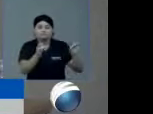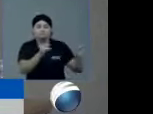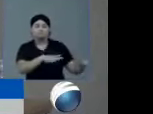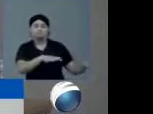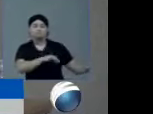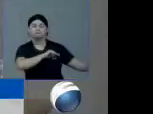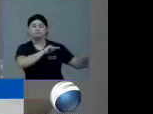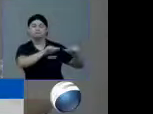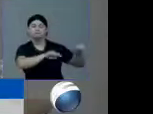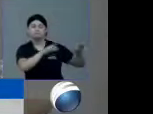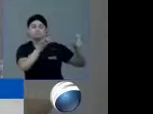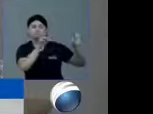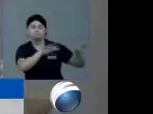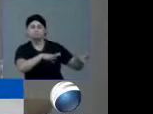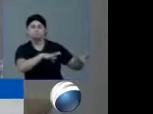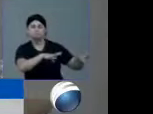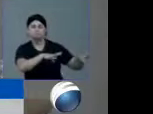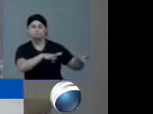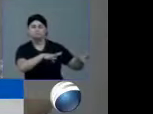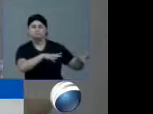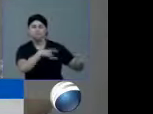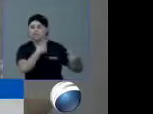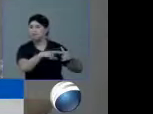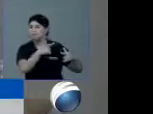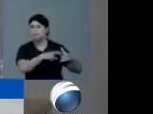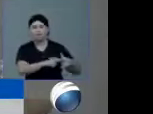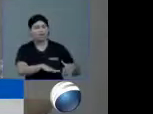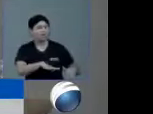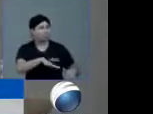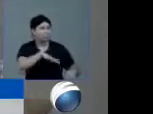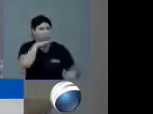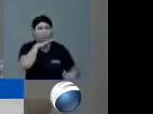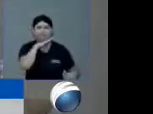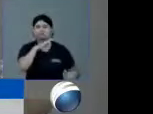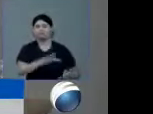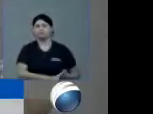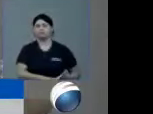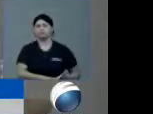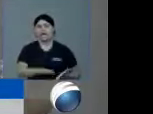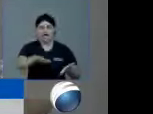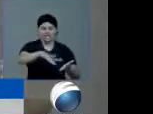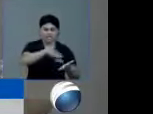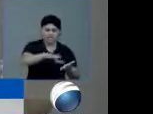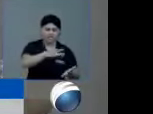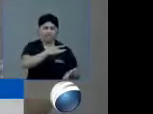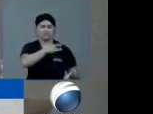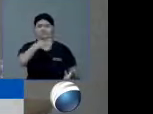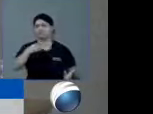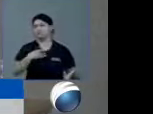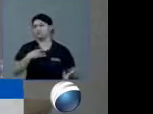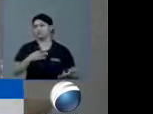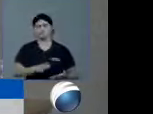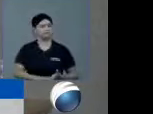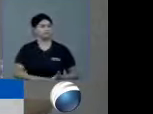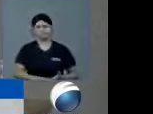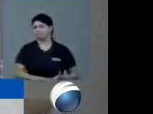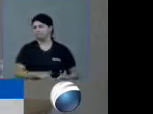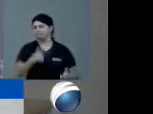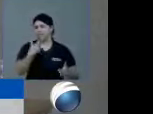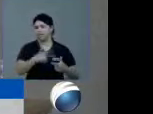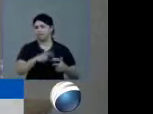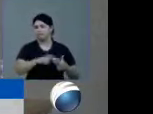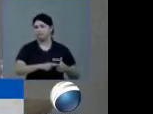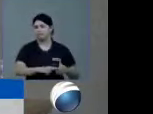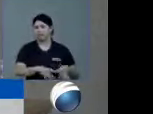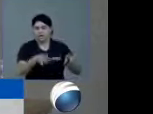porque não aguenta mais a secretária de saúde, porque tiraram um grande homem e tem lá, e é que todo